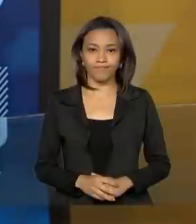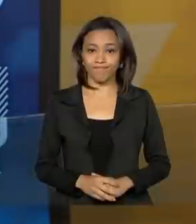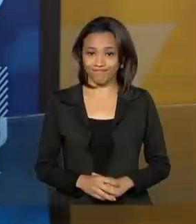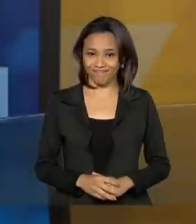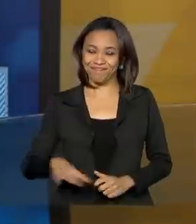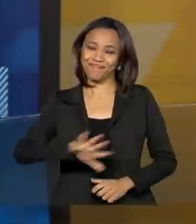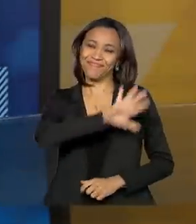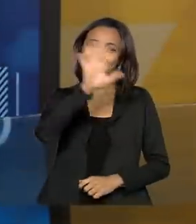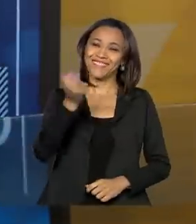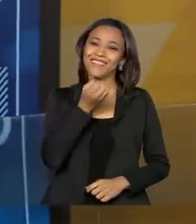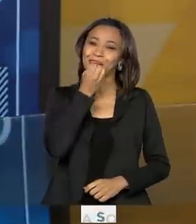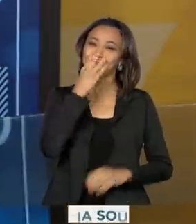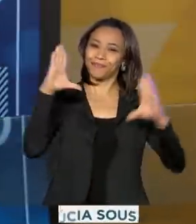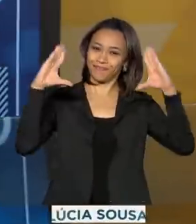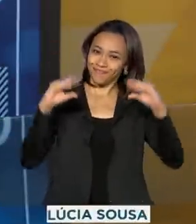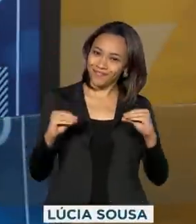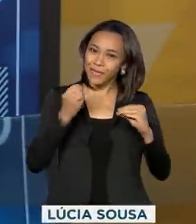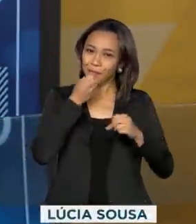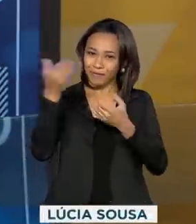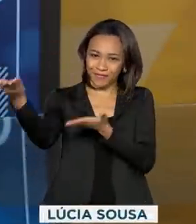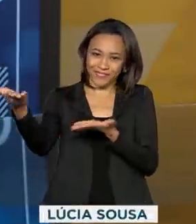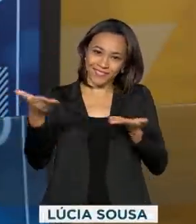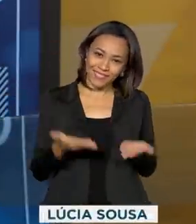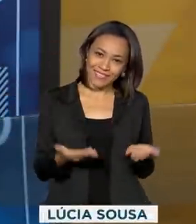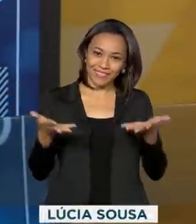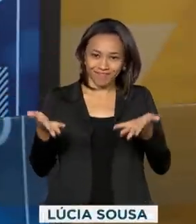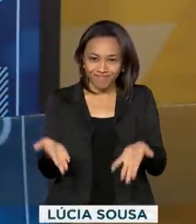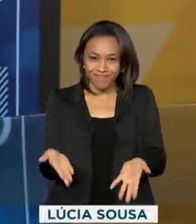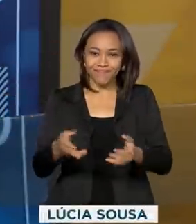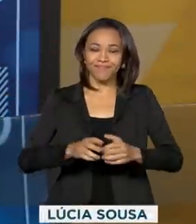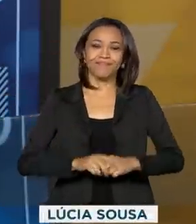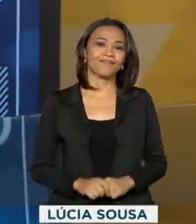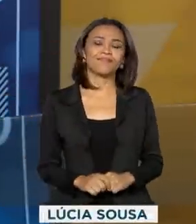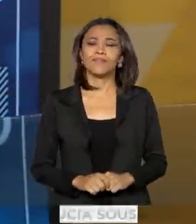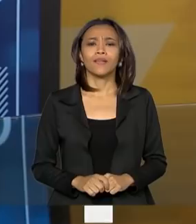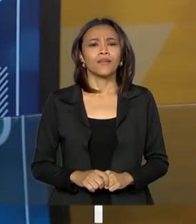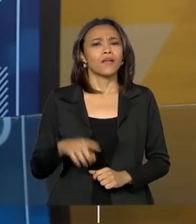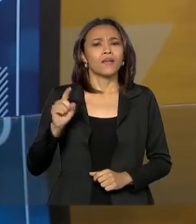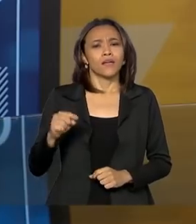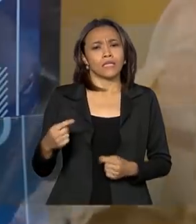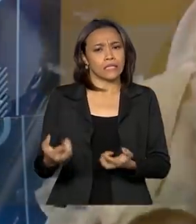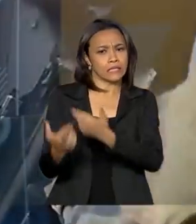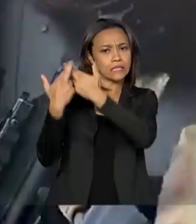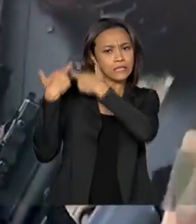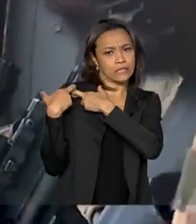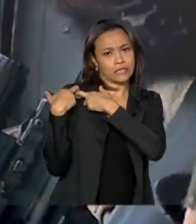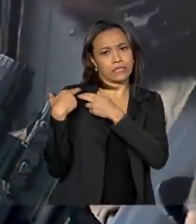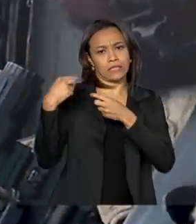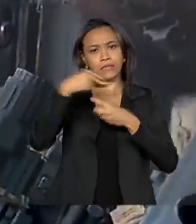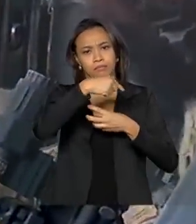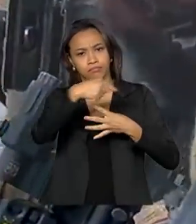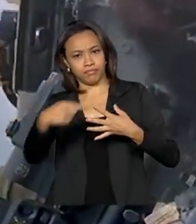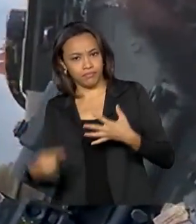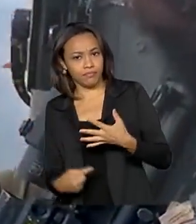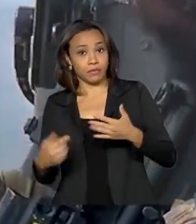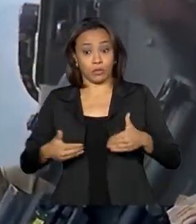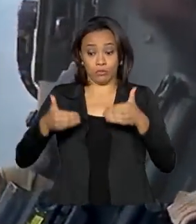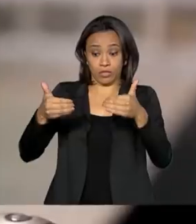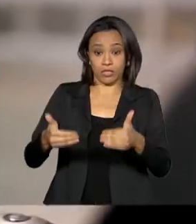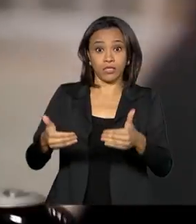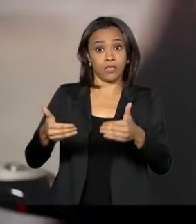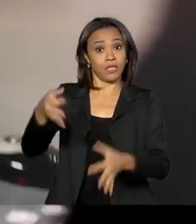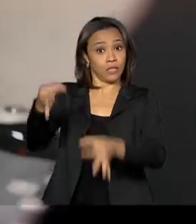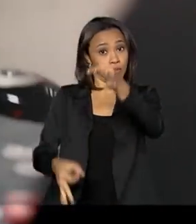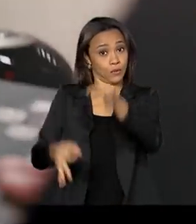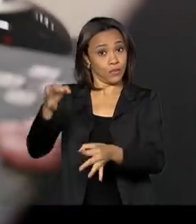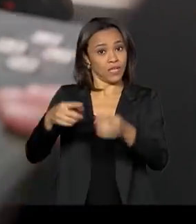Olá, boa noite. Seja bem-vindo ao Brasil em Pauta. Uma das atribuições do Ministério da Justiça e Segurança Pública